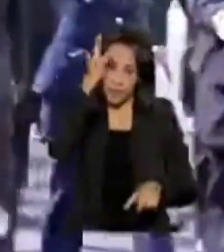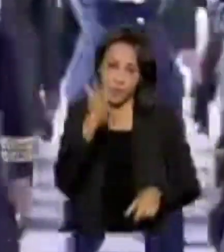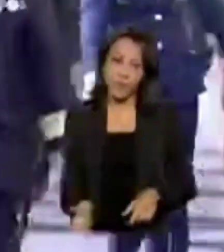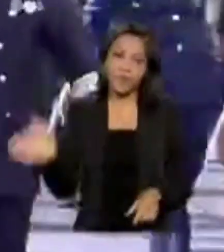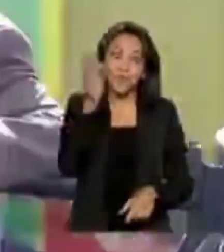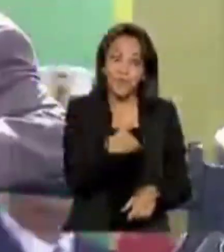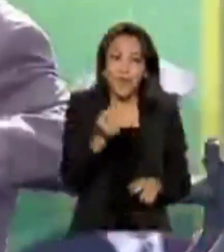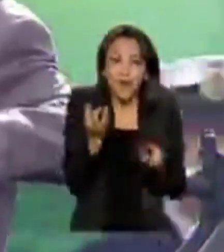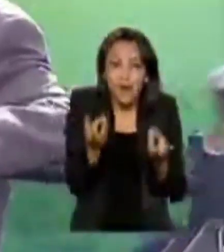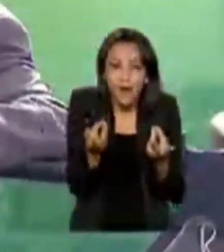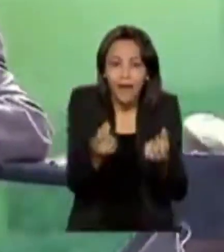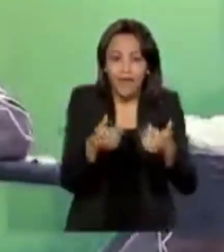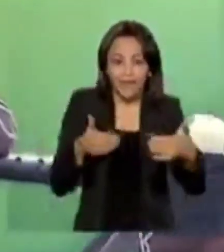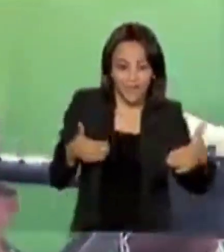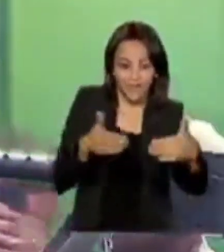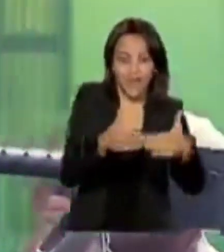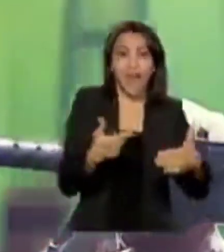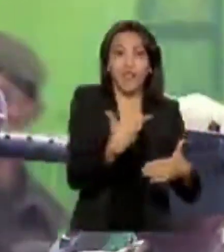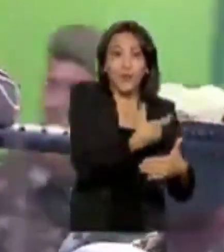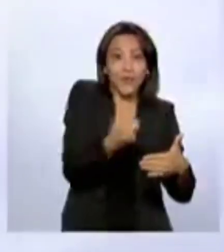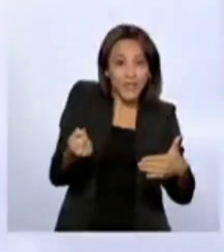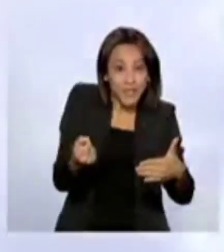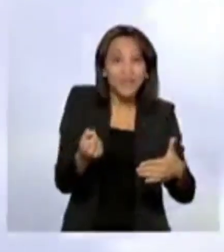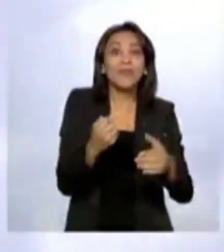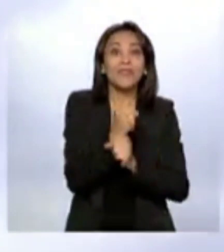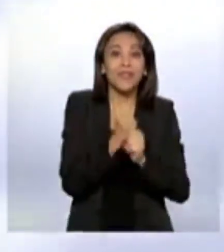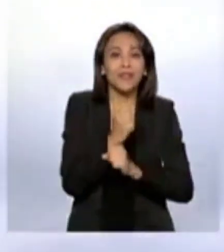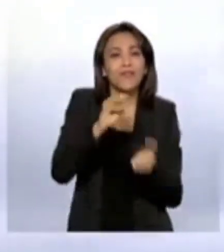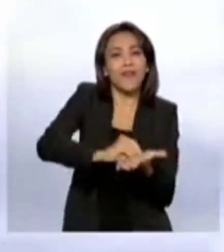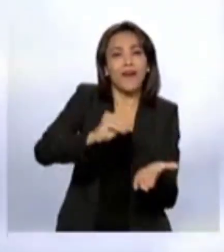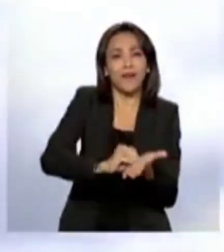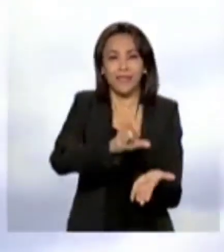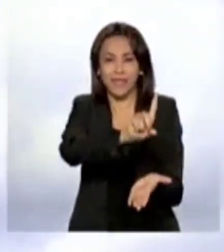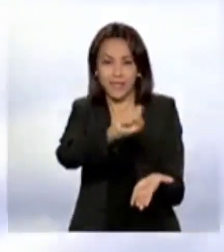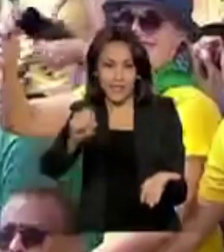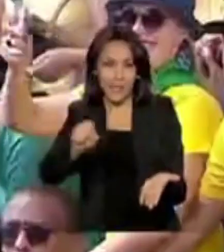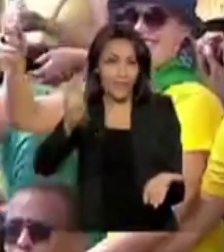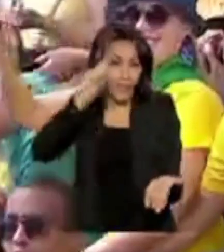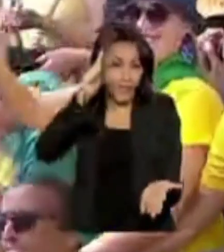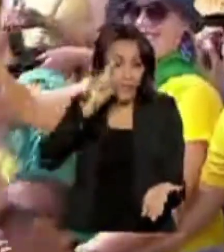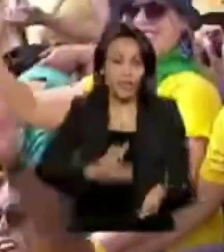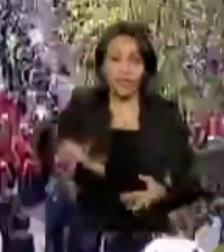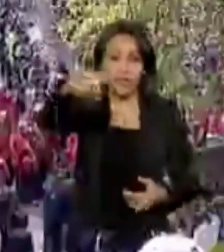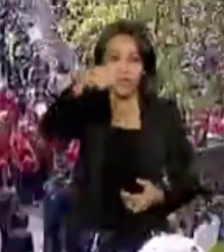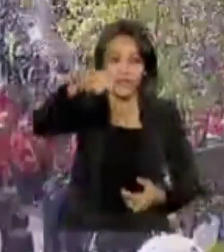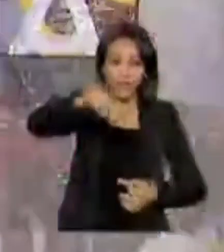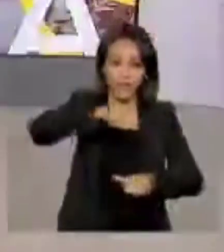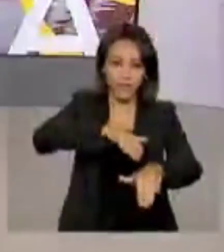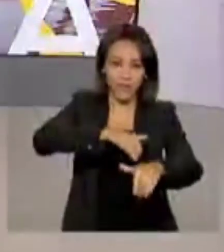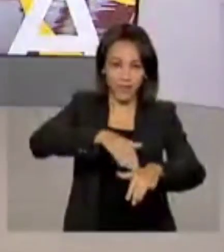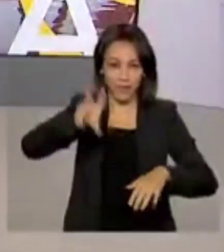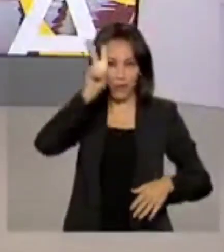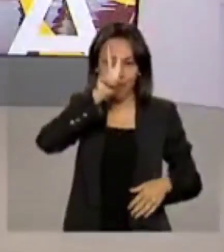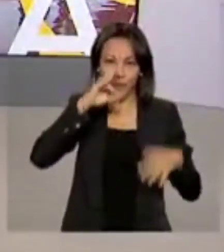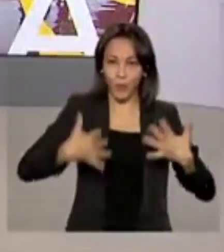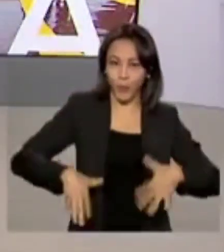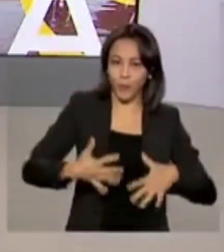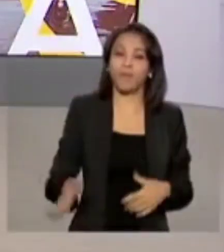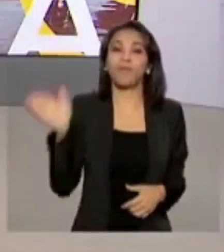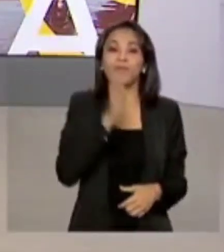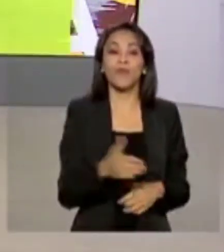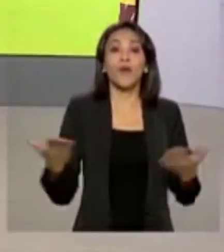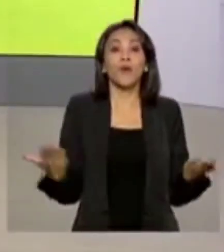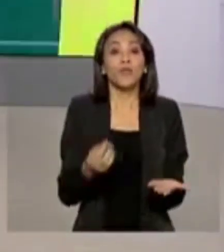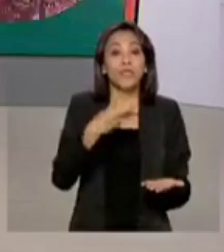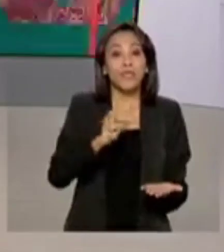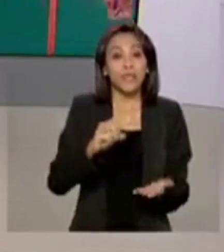anos da independência do Brasil, faltam 100 dias para o 7 de setembro histórico. Segunda-feira, 30